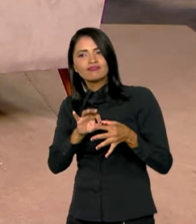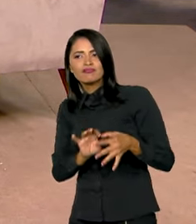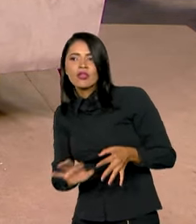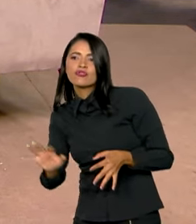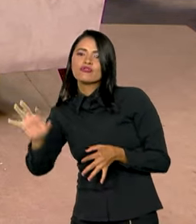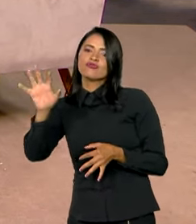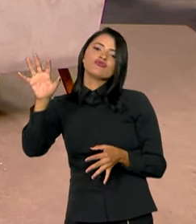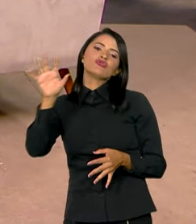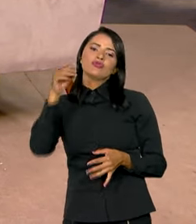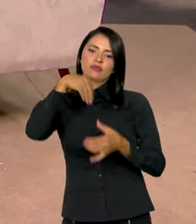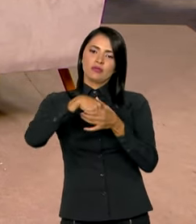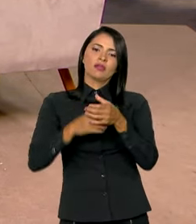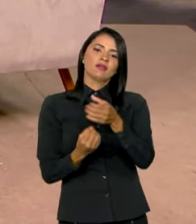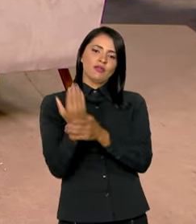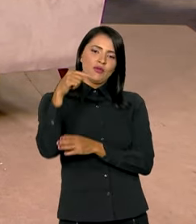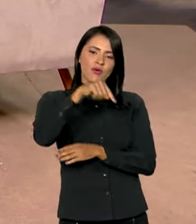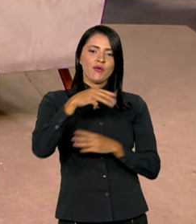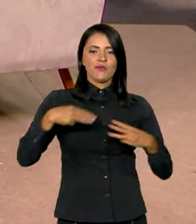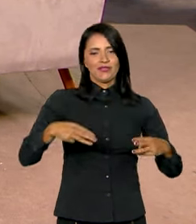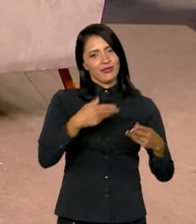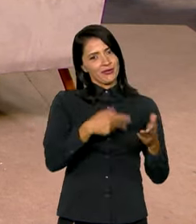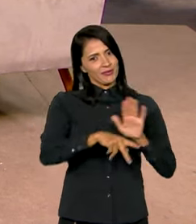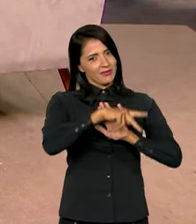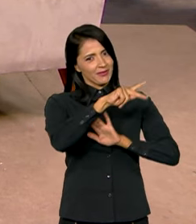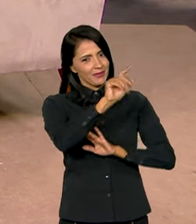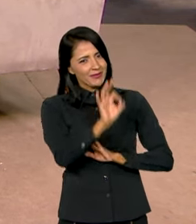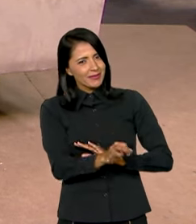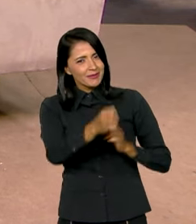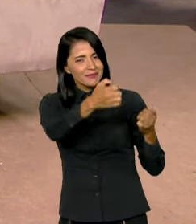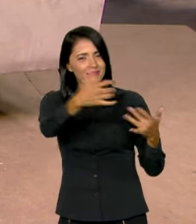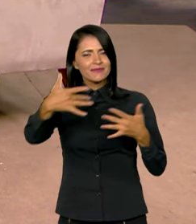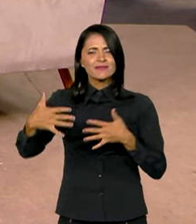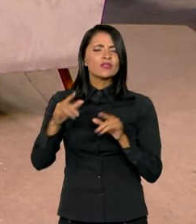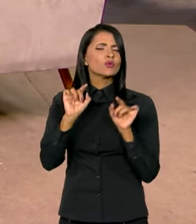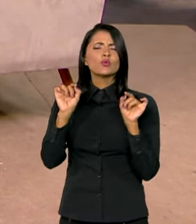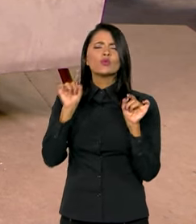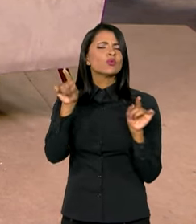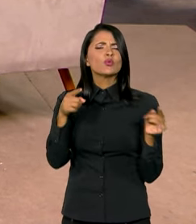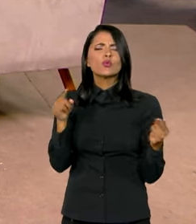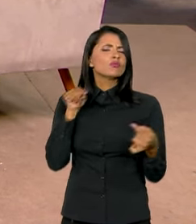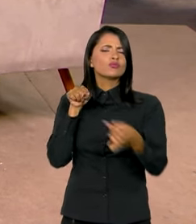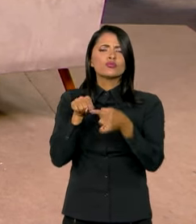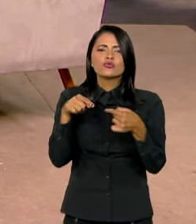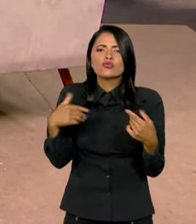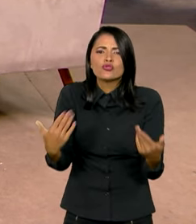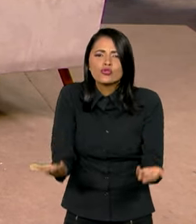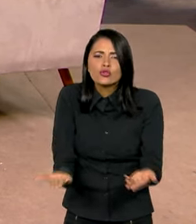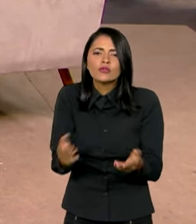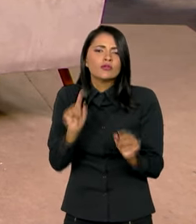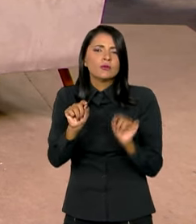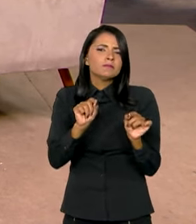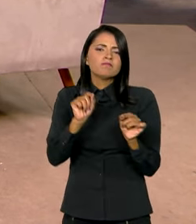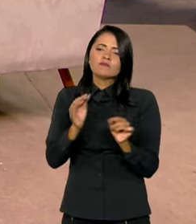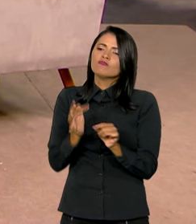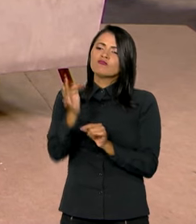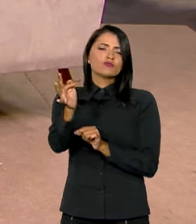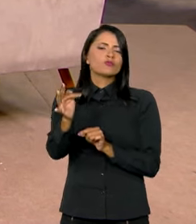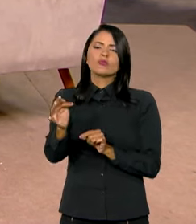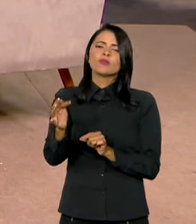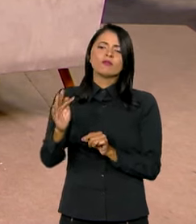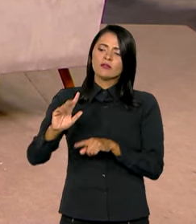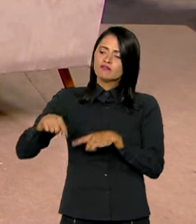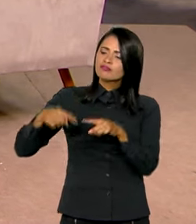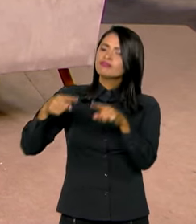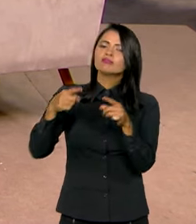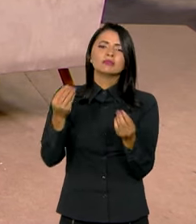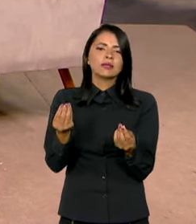que nasceu dentro do ministério que a senhora comanda, né? Explica para a gente o que se pretende com isso e o que isso vai contribuir, de que forma isso